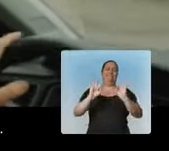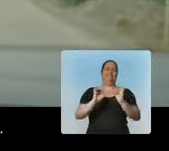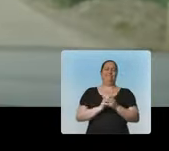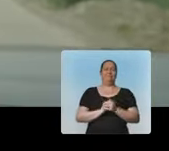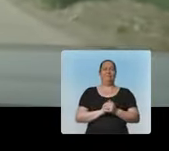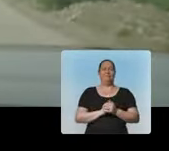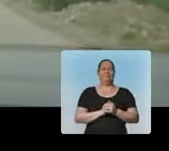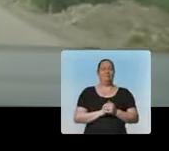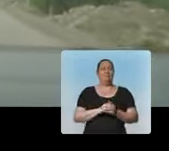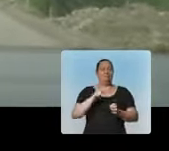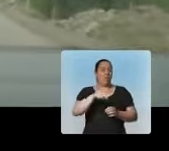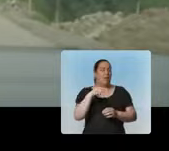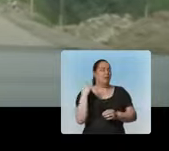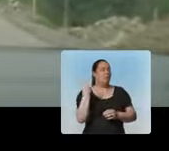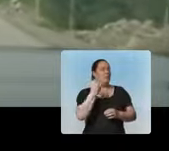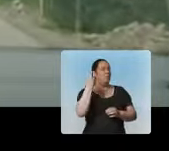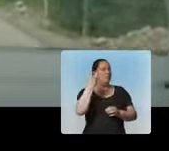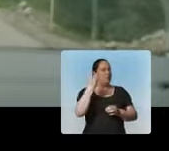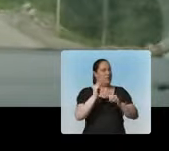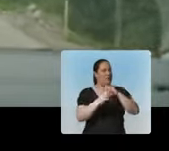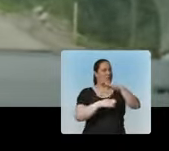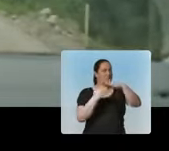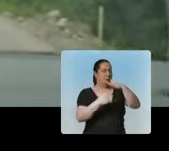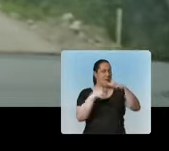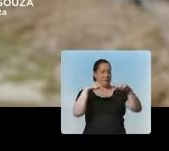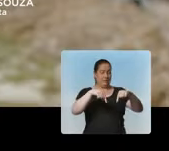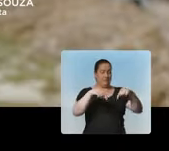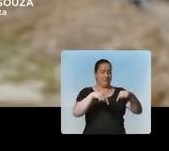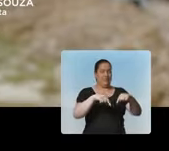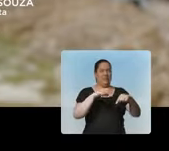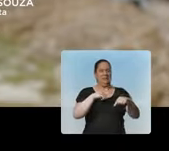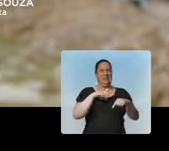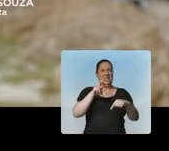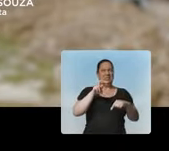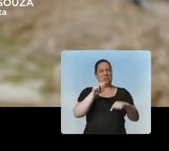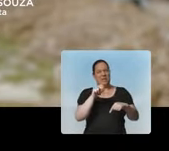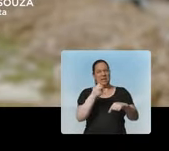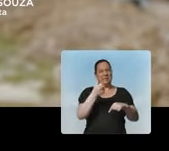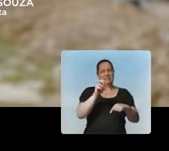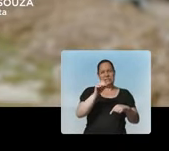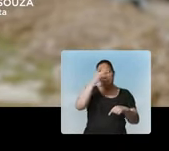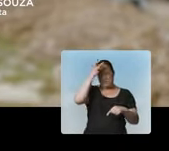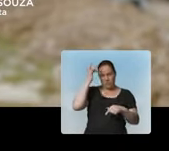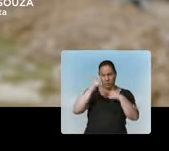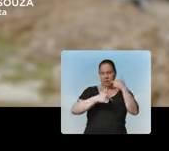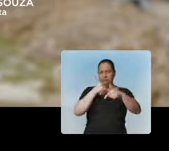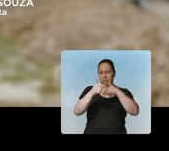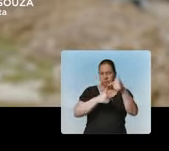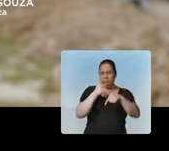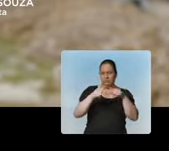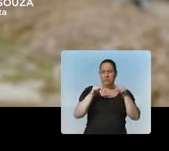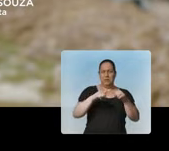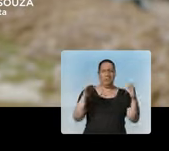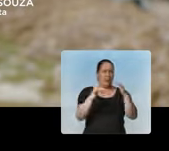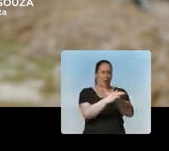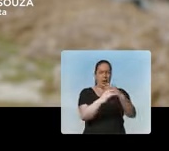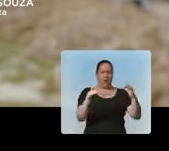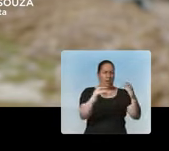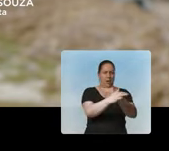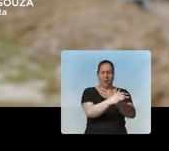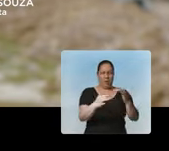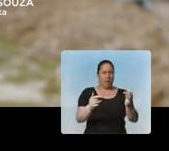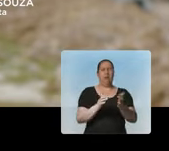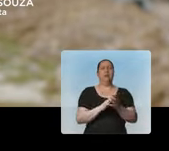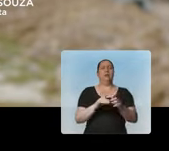beleza. Além de ser muito importante para a nossa empresa aqui, que tem 50, 60 trabalhadores, que tem fluxo muito